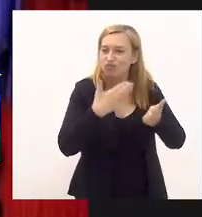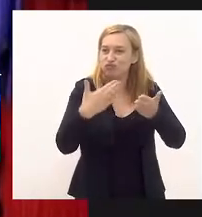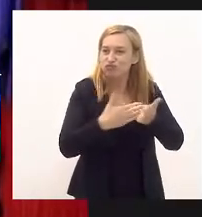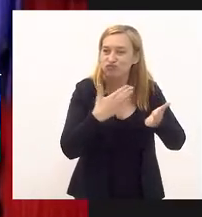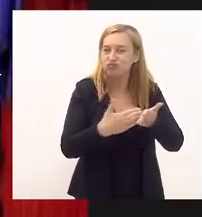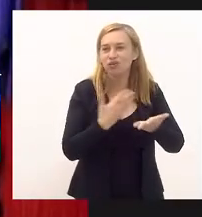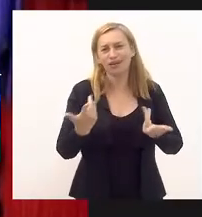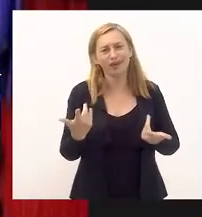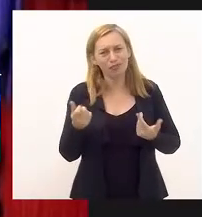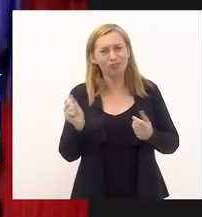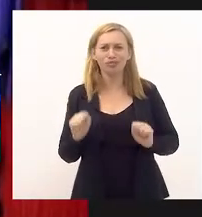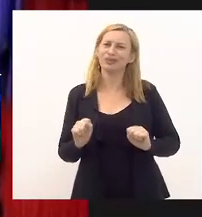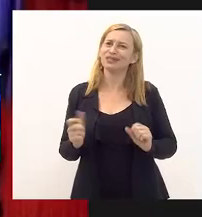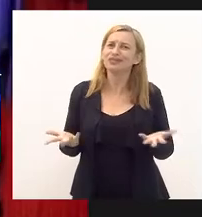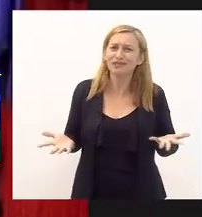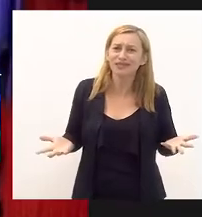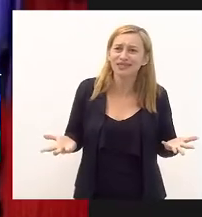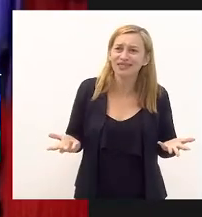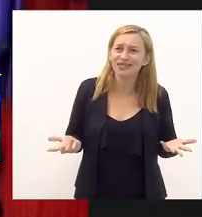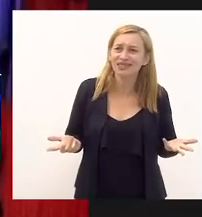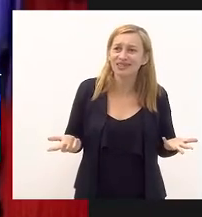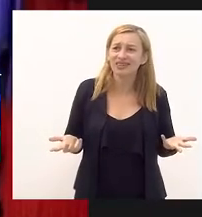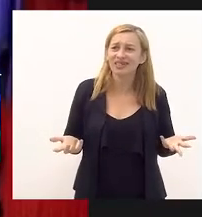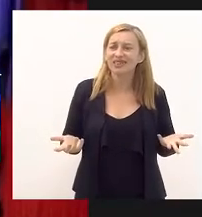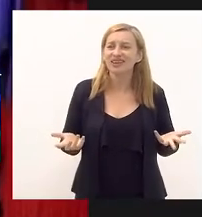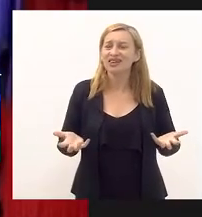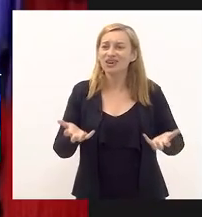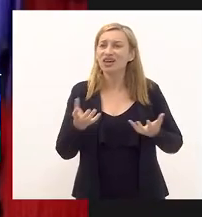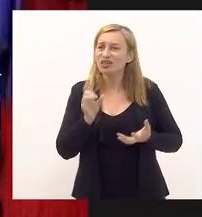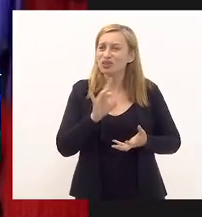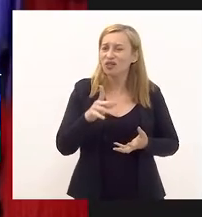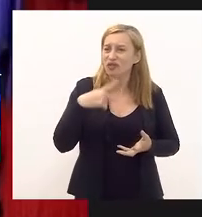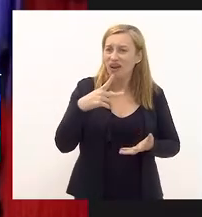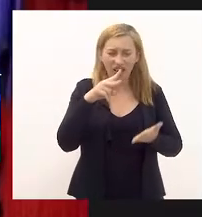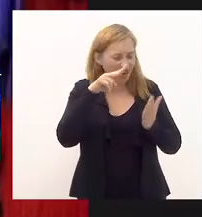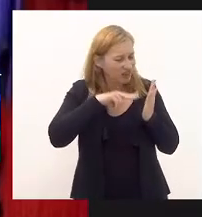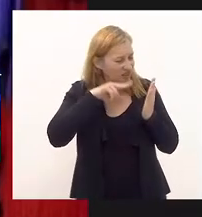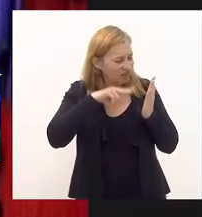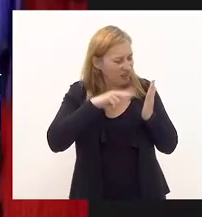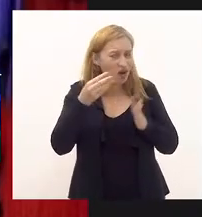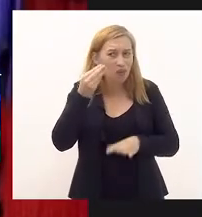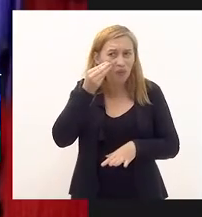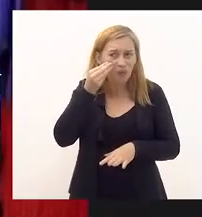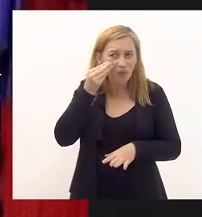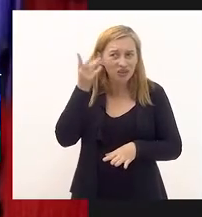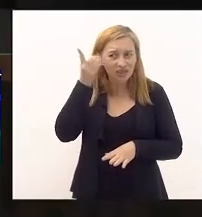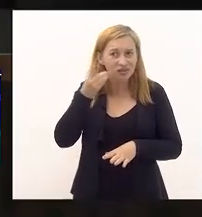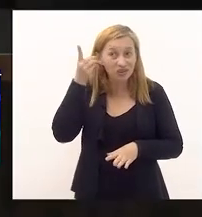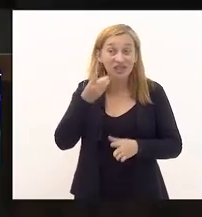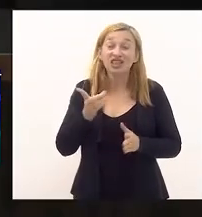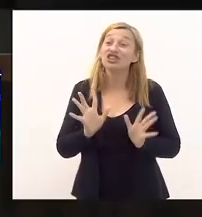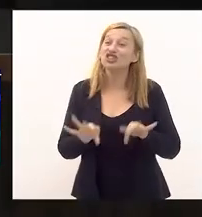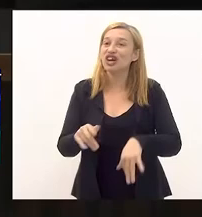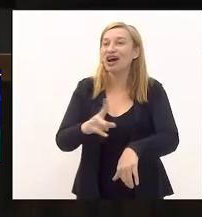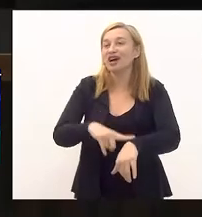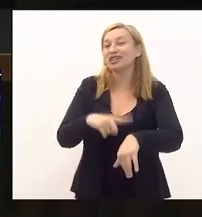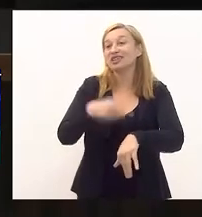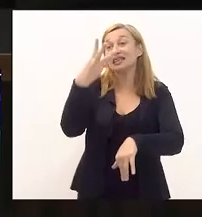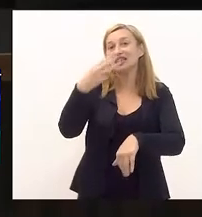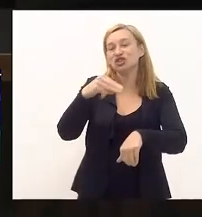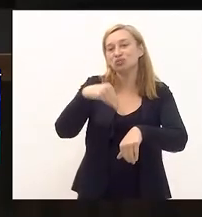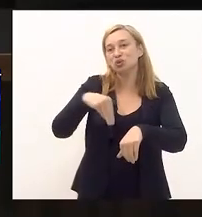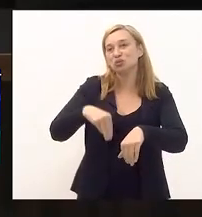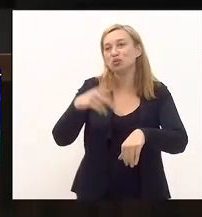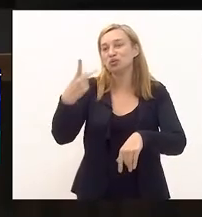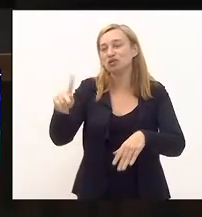setor jurídico isso é possível gente e eu quero só aqui deputada ler Mônica Francisco minha querida a senhora já passou três minutos